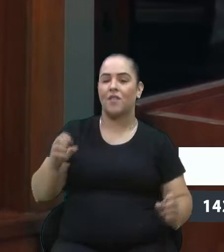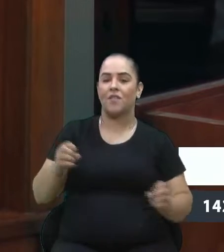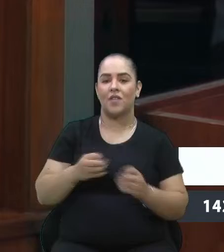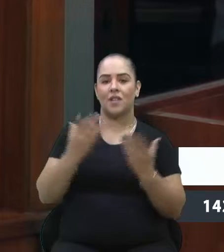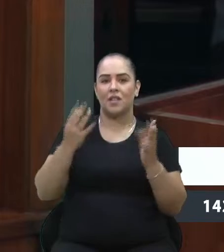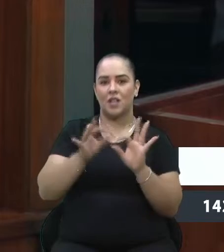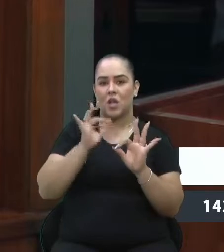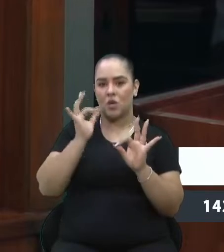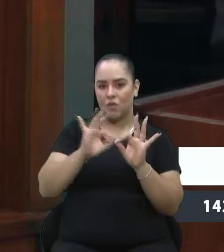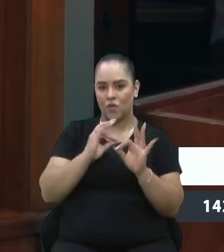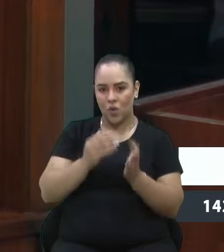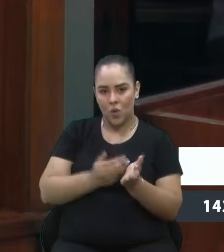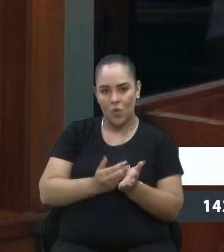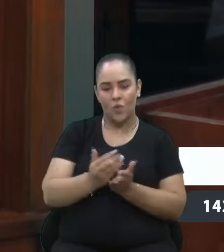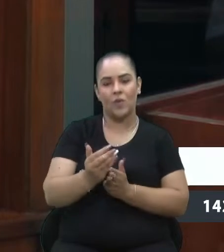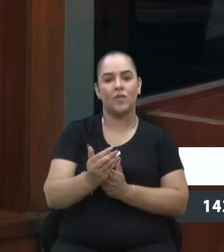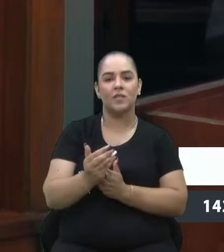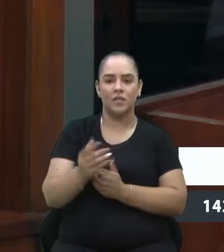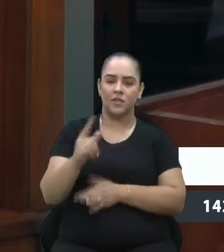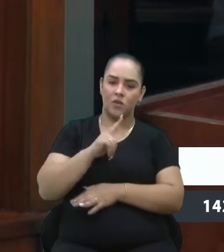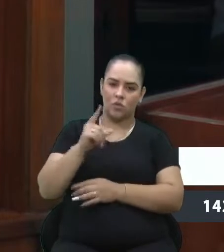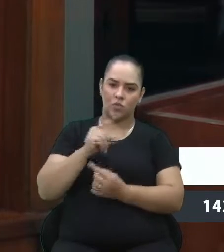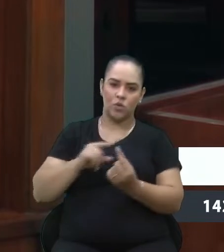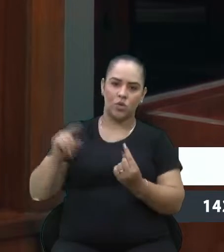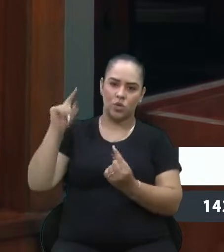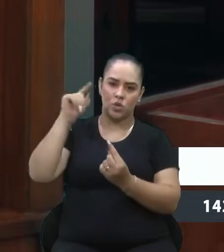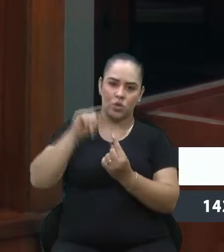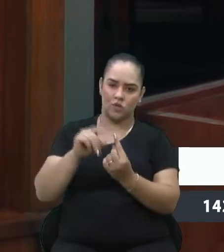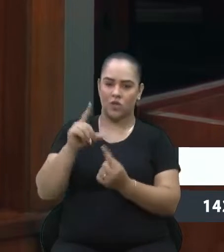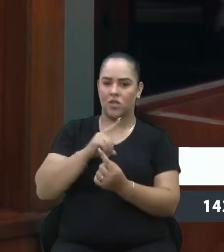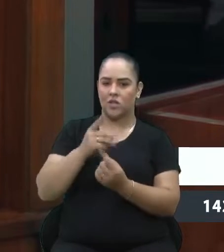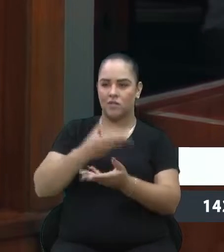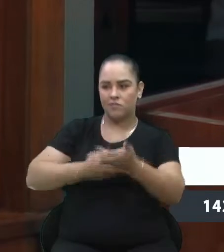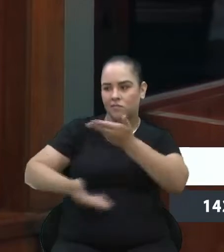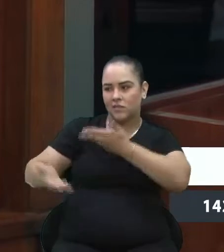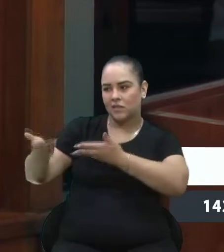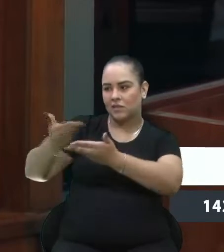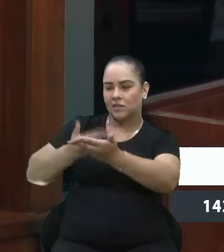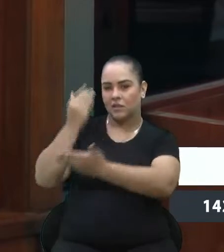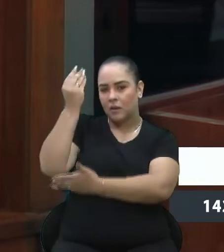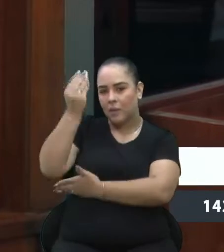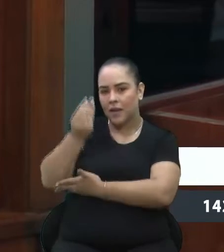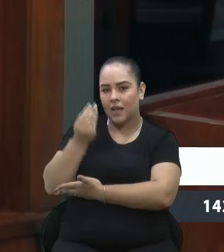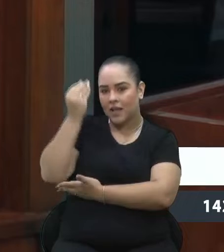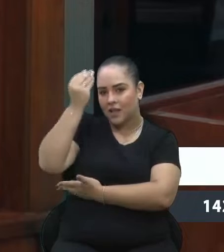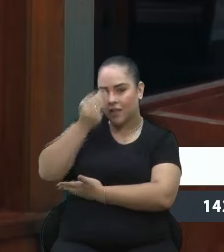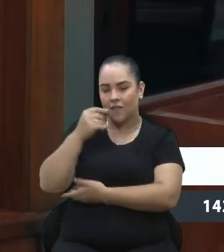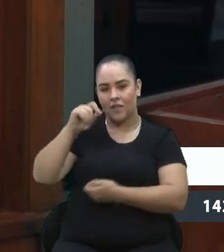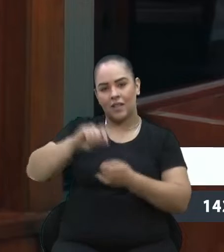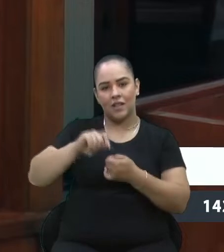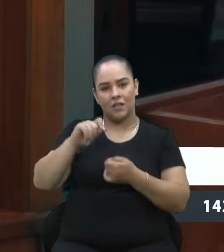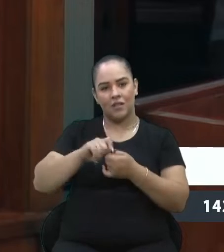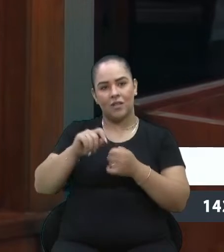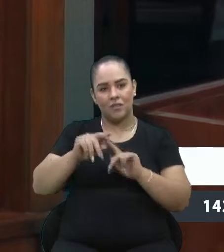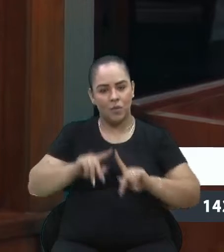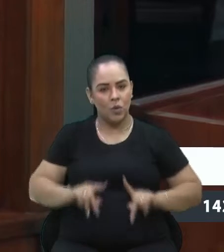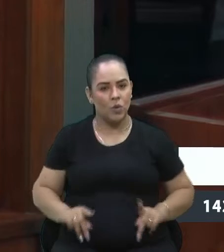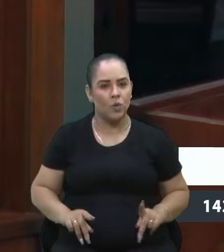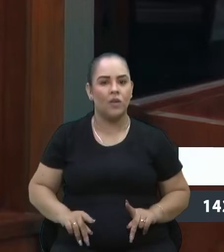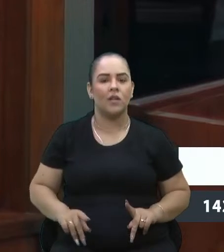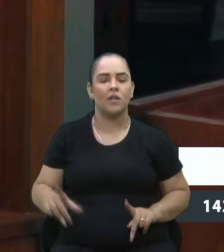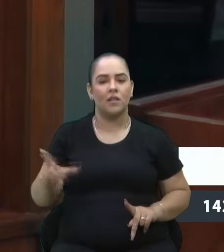veio com o objetivo de troca de experiências, fazendo com que os produtores rurais